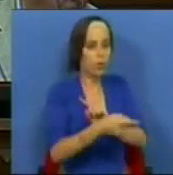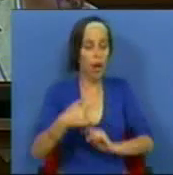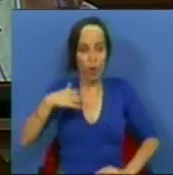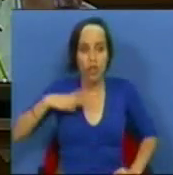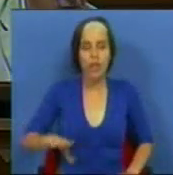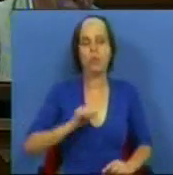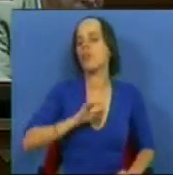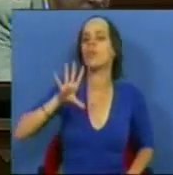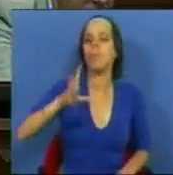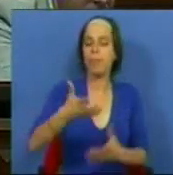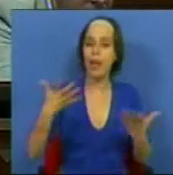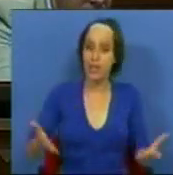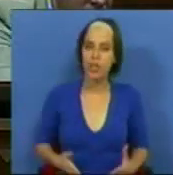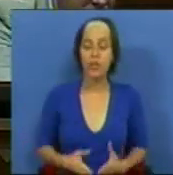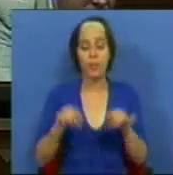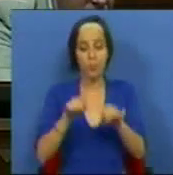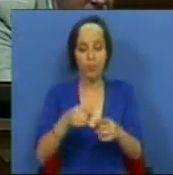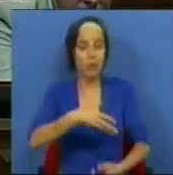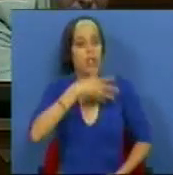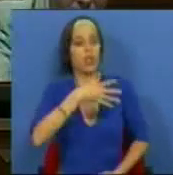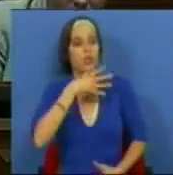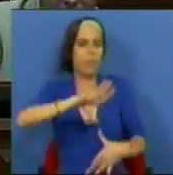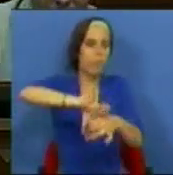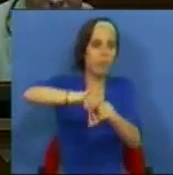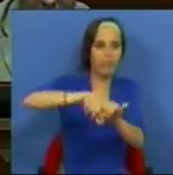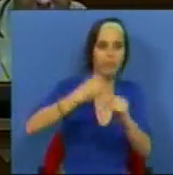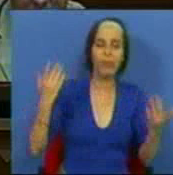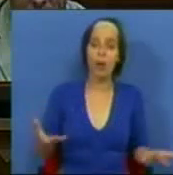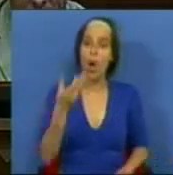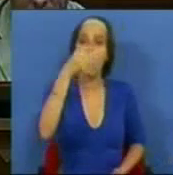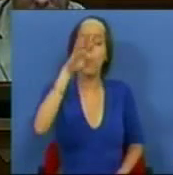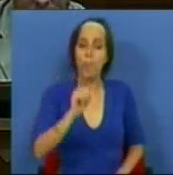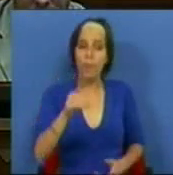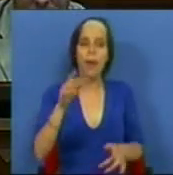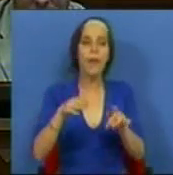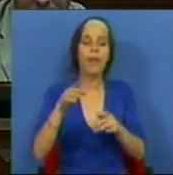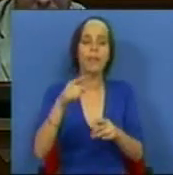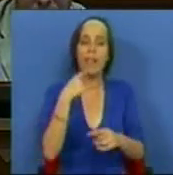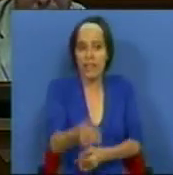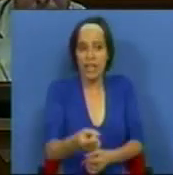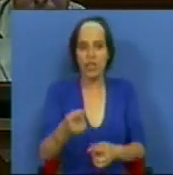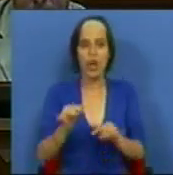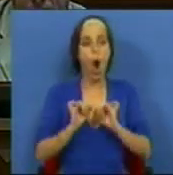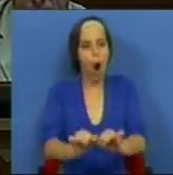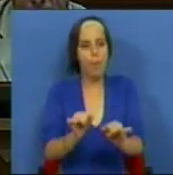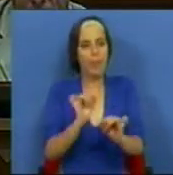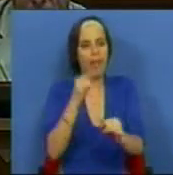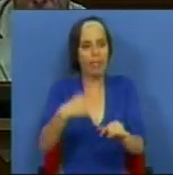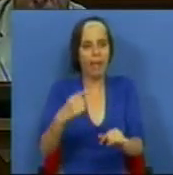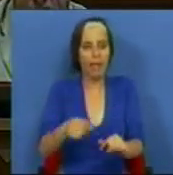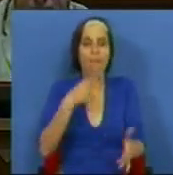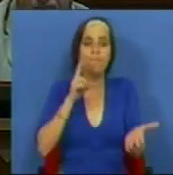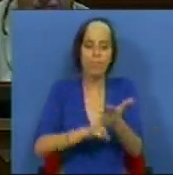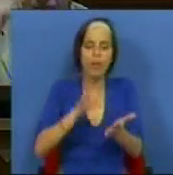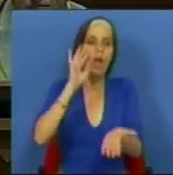queríamos no nosso país. Este discurso catastrofista que o Partido Socialista diz que a oposição tem, no